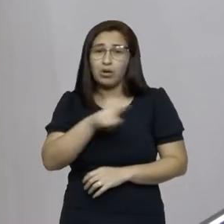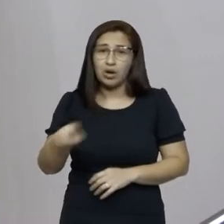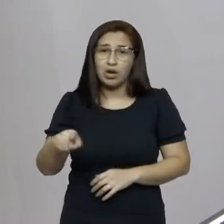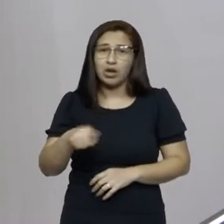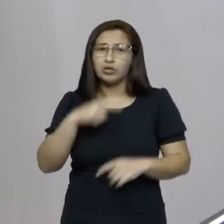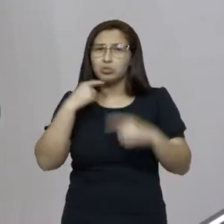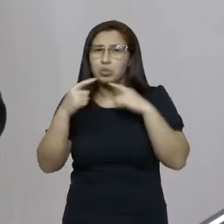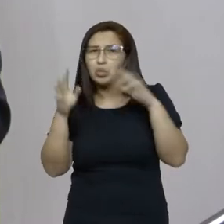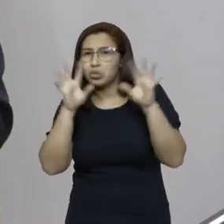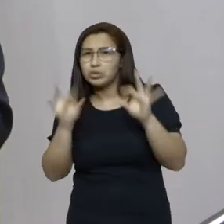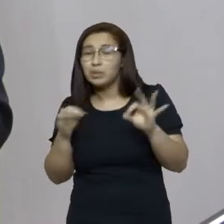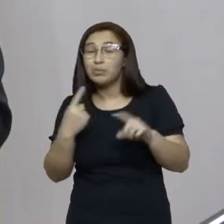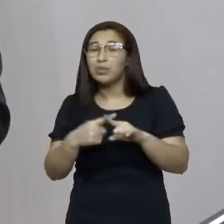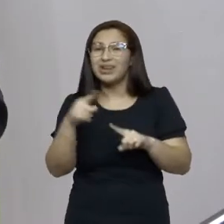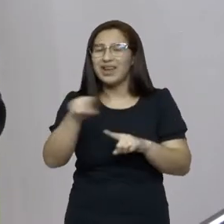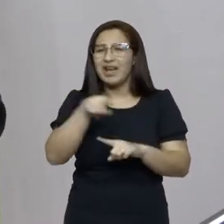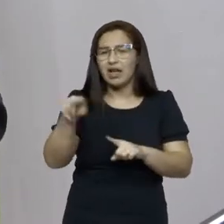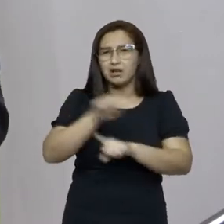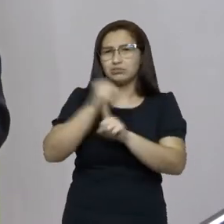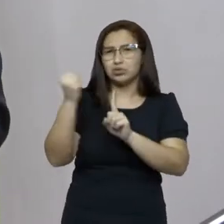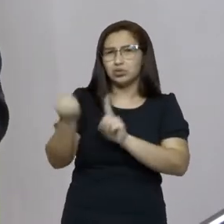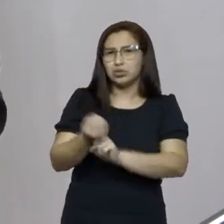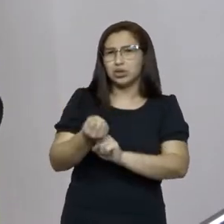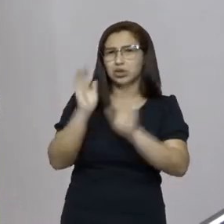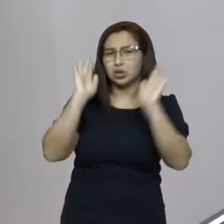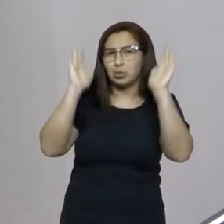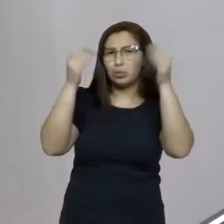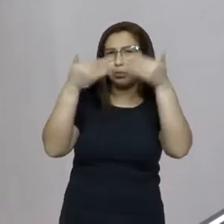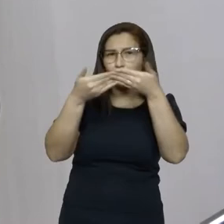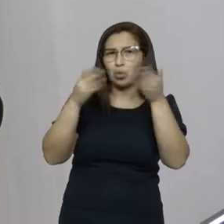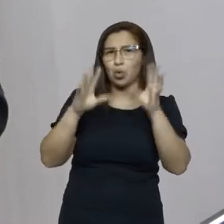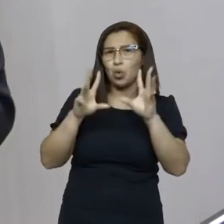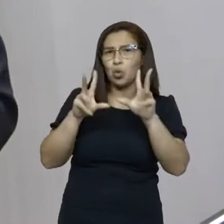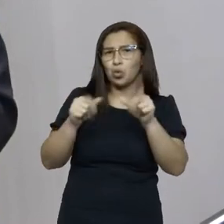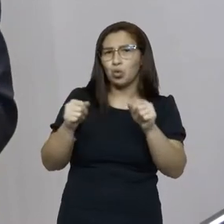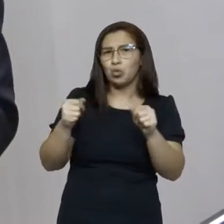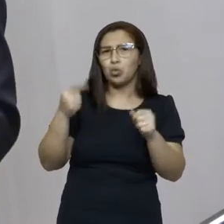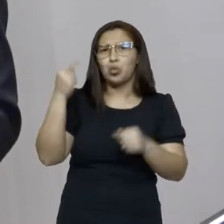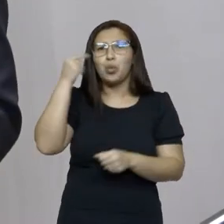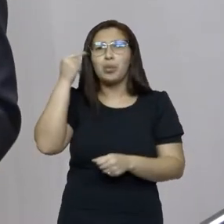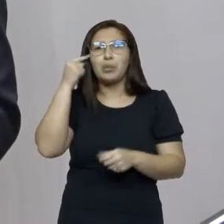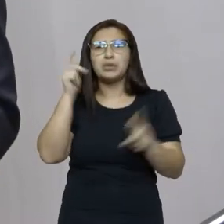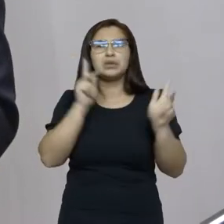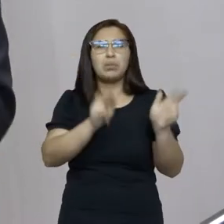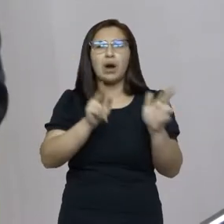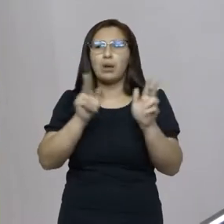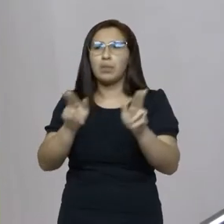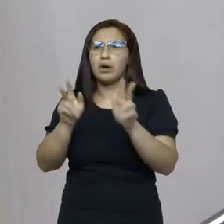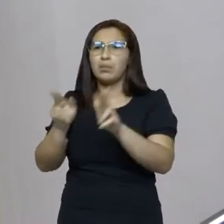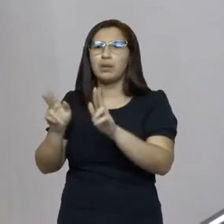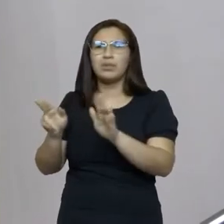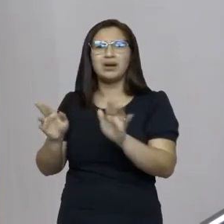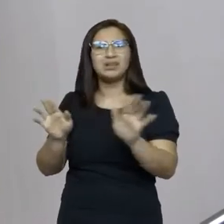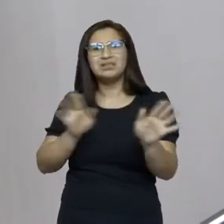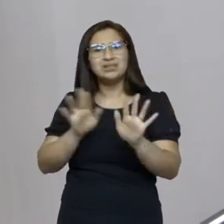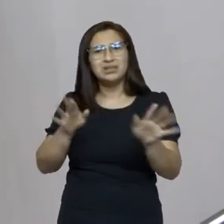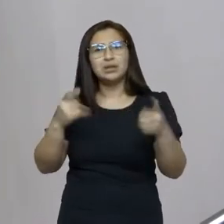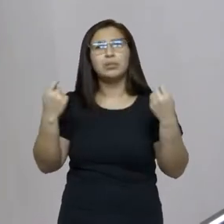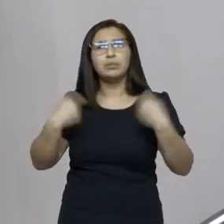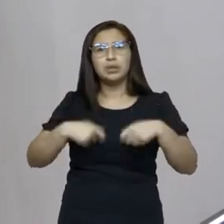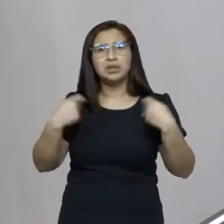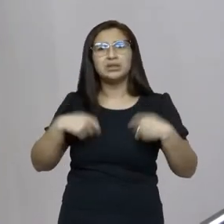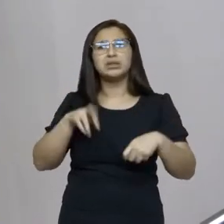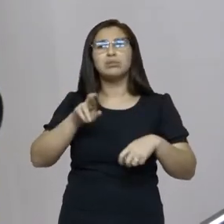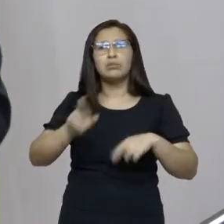de uma sociedade é quando todos pensam do mesmo jeito. É a pior desgraça